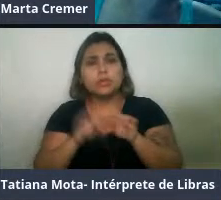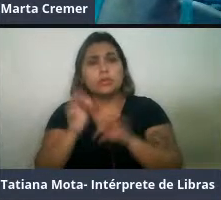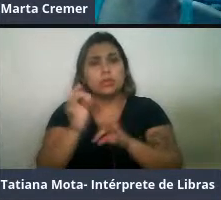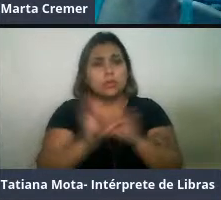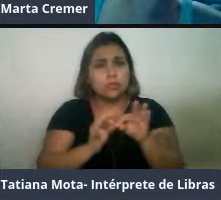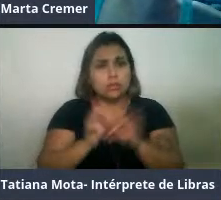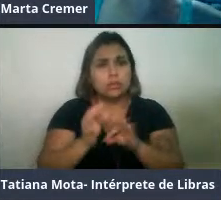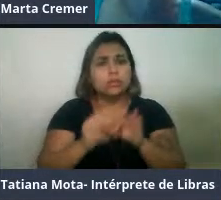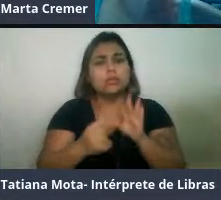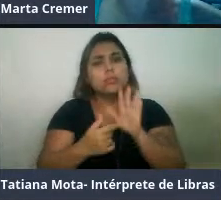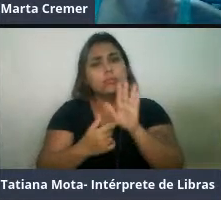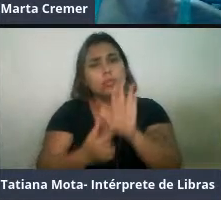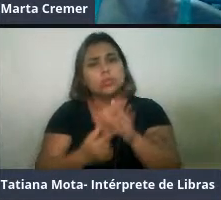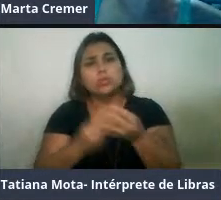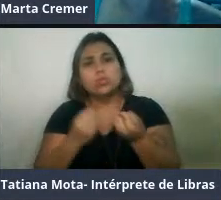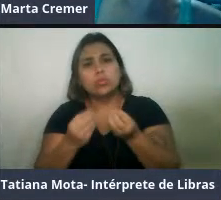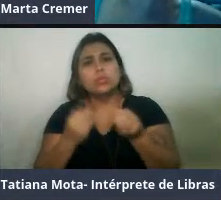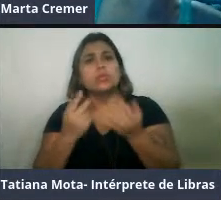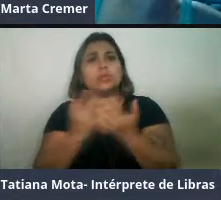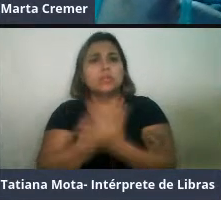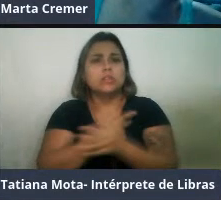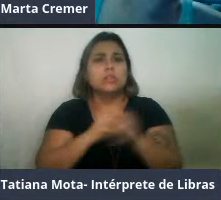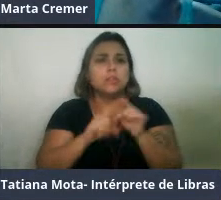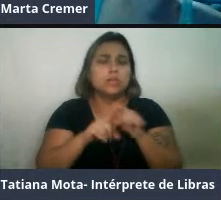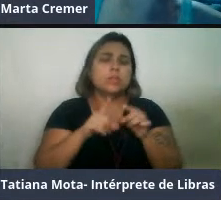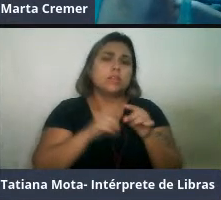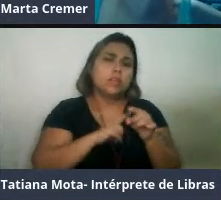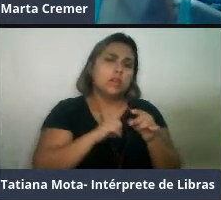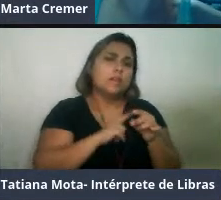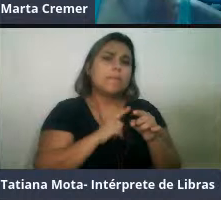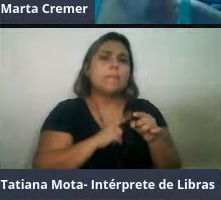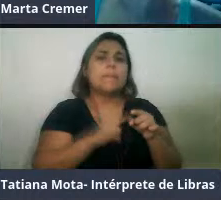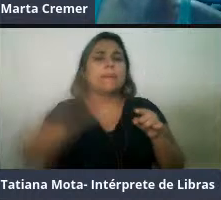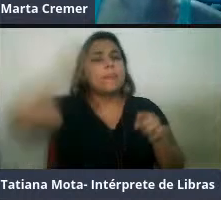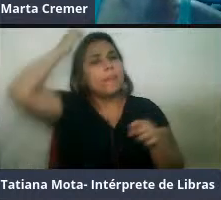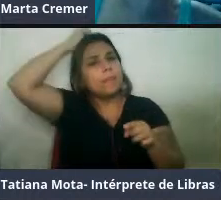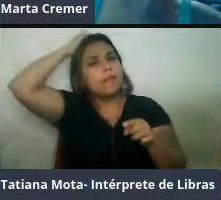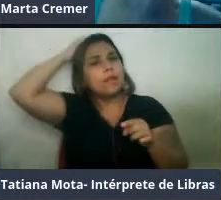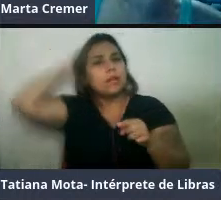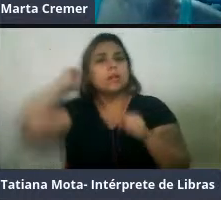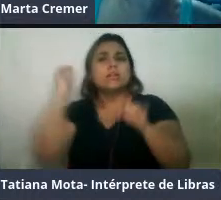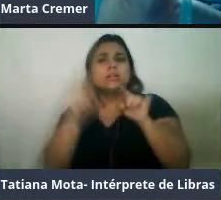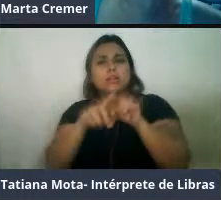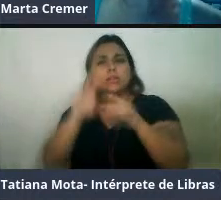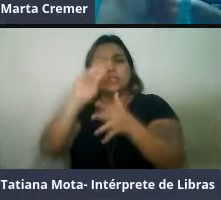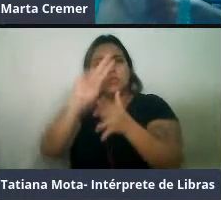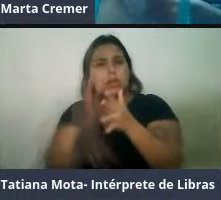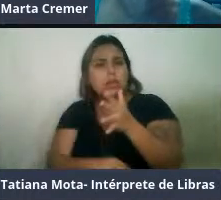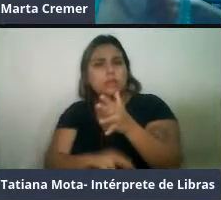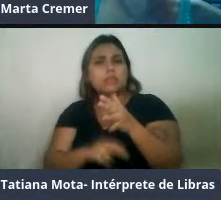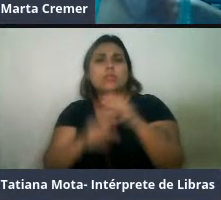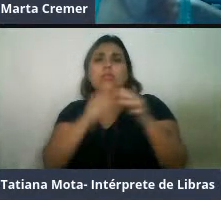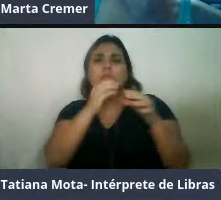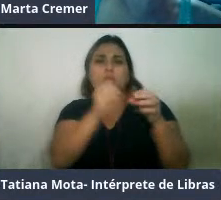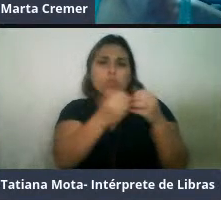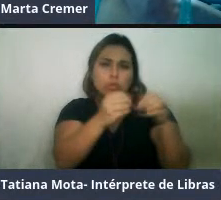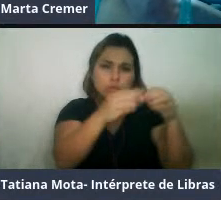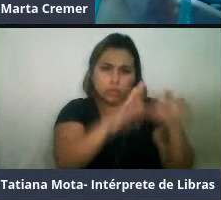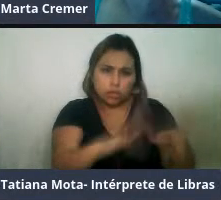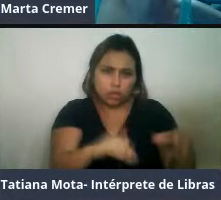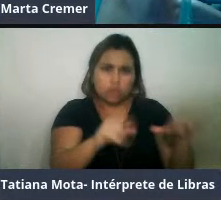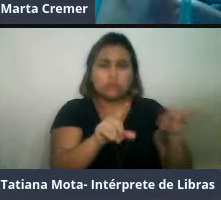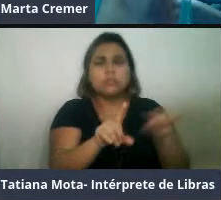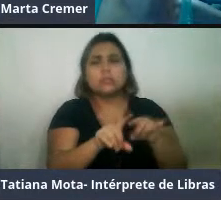espécies costeiras, a gente vai ter espécies oceânicas, temos espécies tropicais, espécies antitropicais, cosmopolitas e endêmicas,